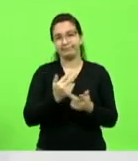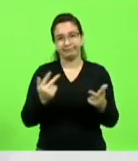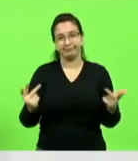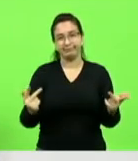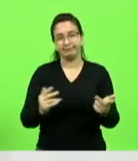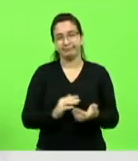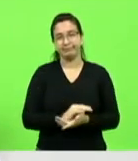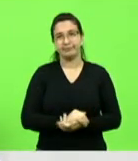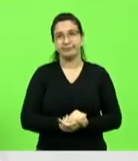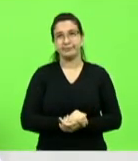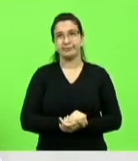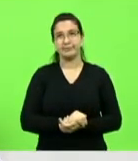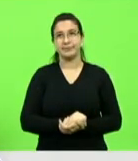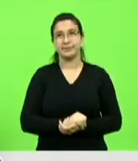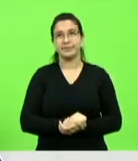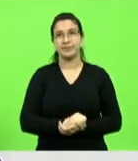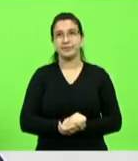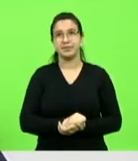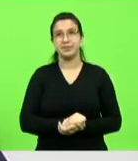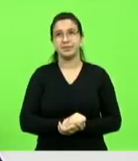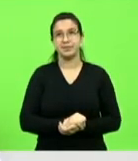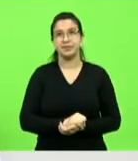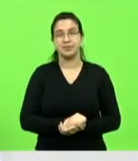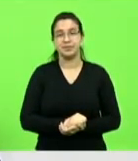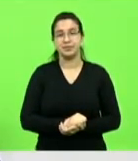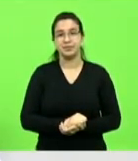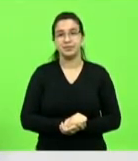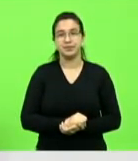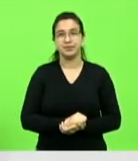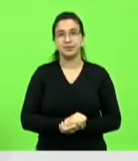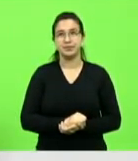o produto para ser transformado em ração.